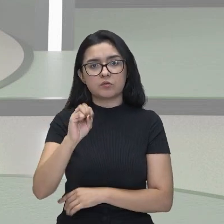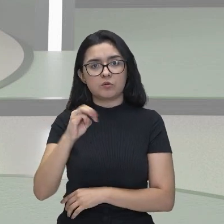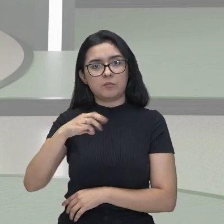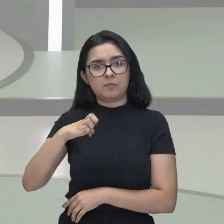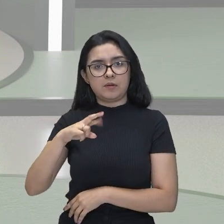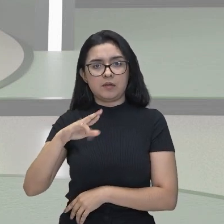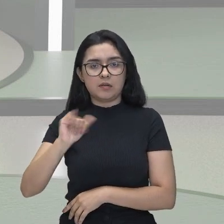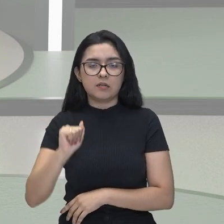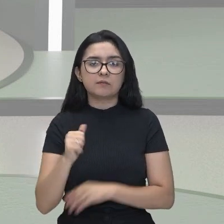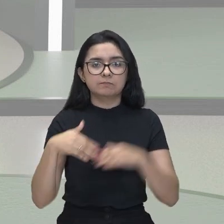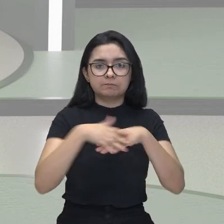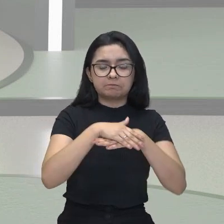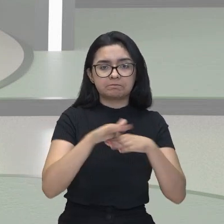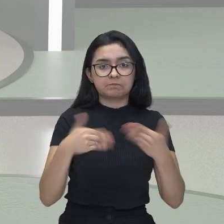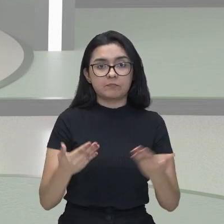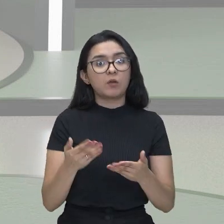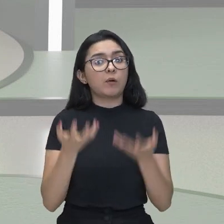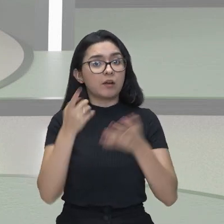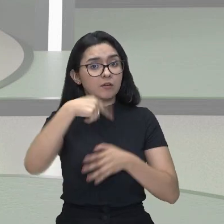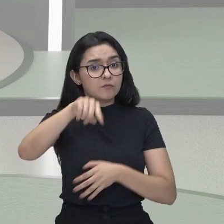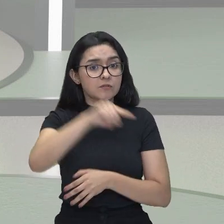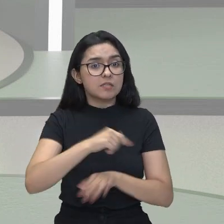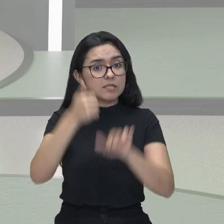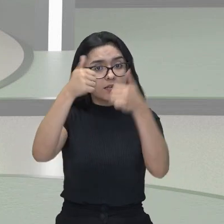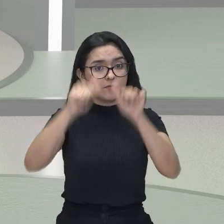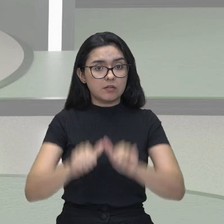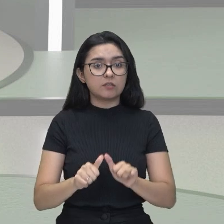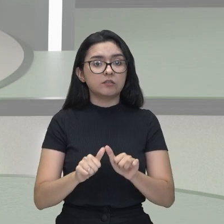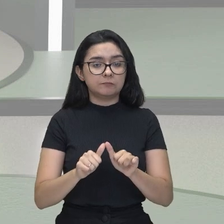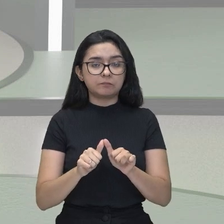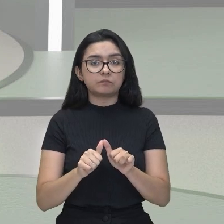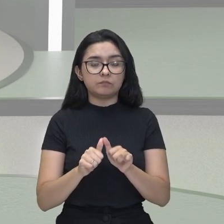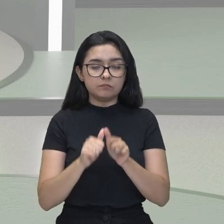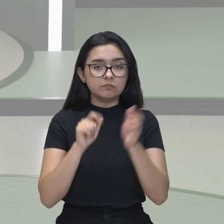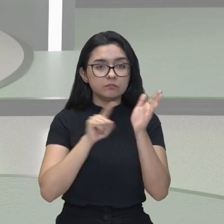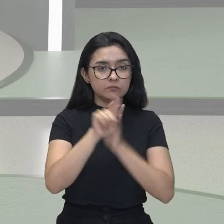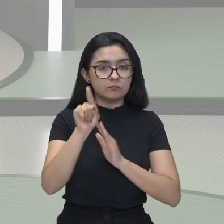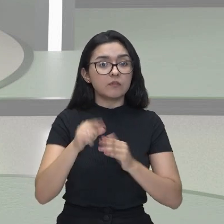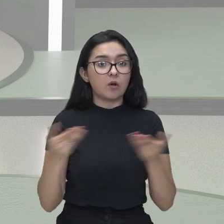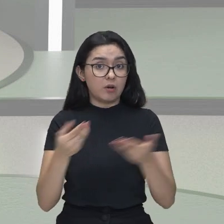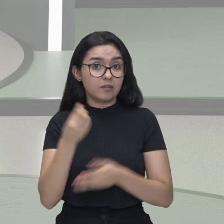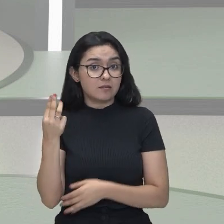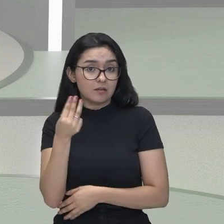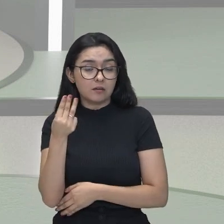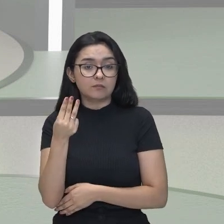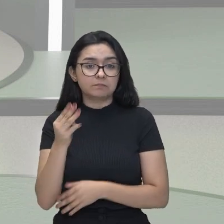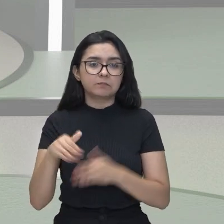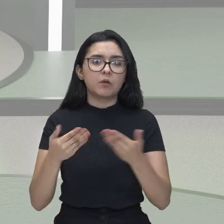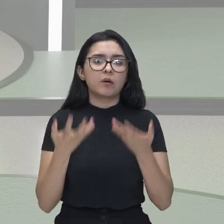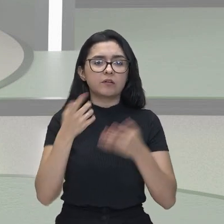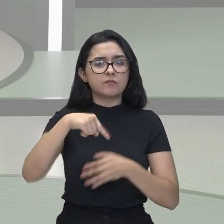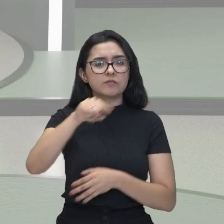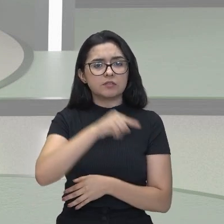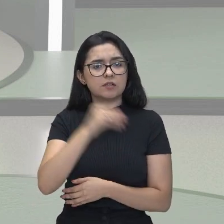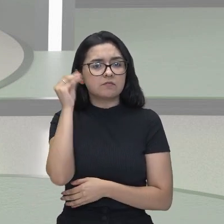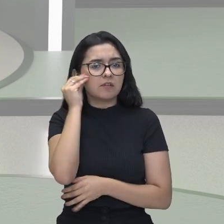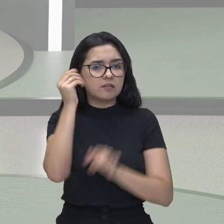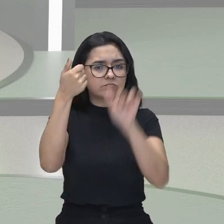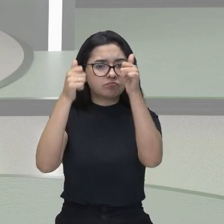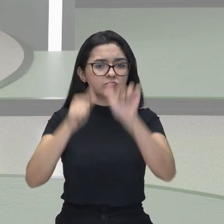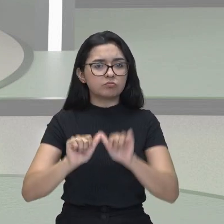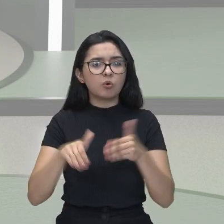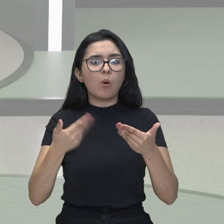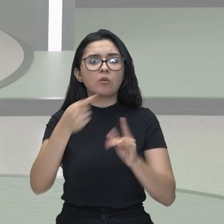É isso que eu quero que vocês enxerguem nessas questões. Nós estamos na terceira aplicação, né? É isso que eu quero que vocês enxerguem.